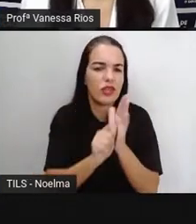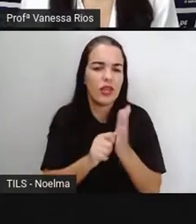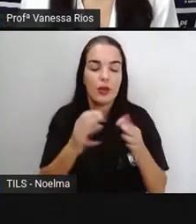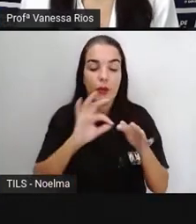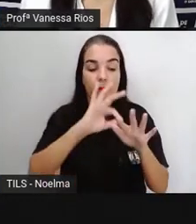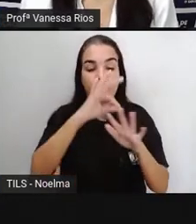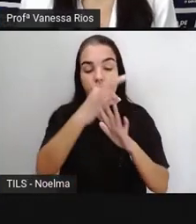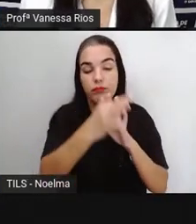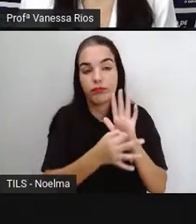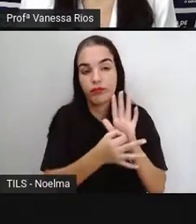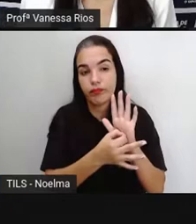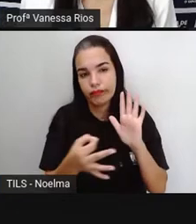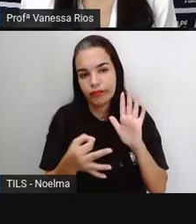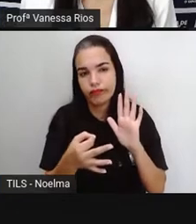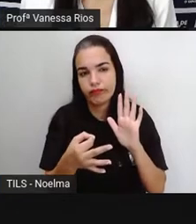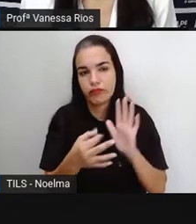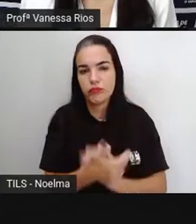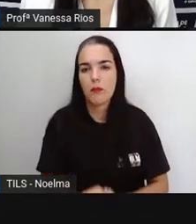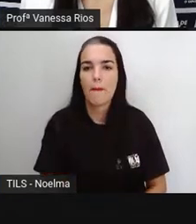a resenha.